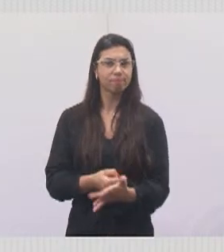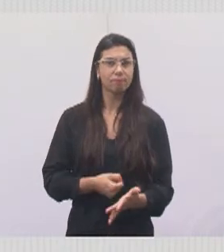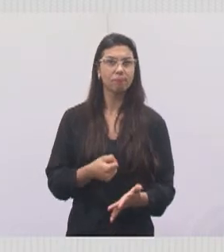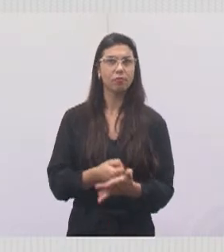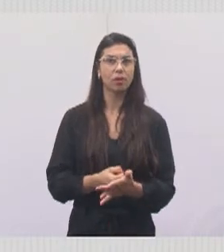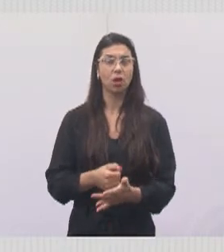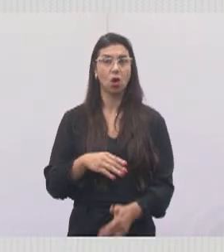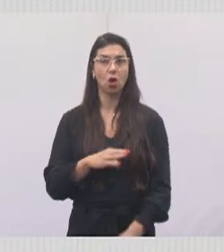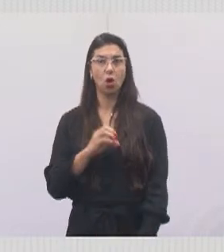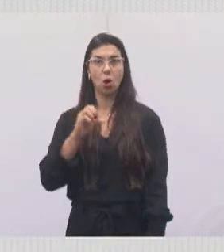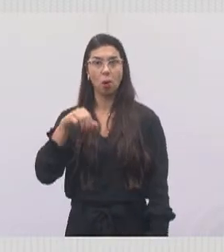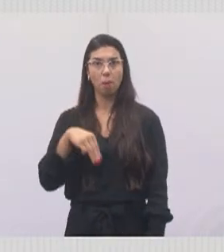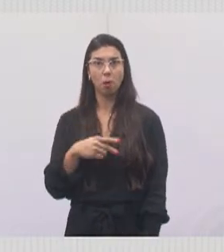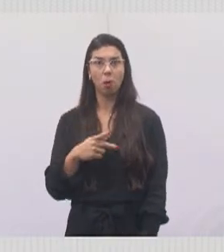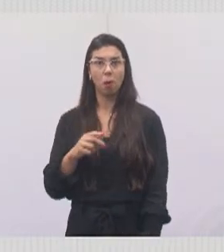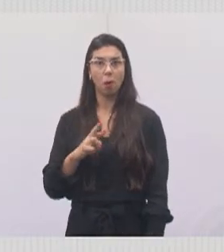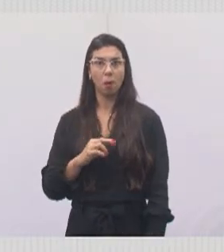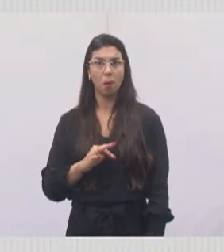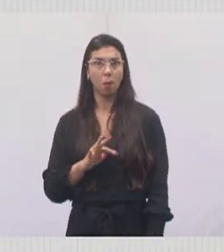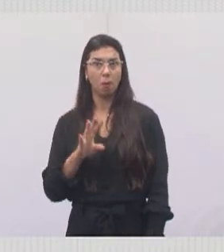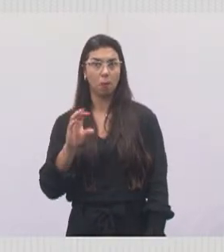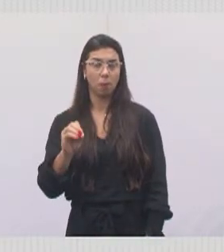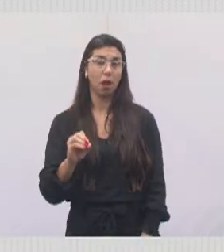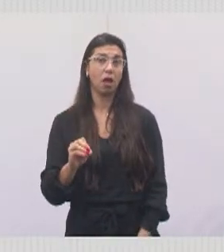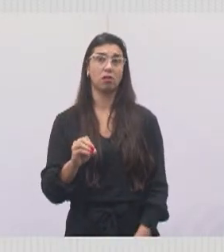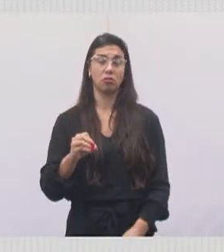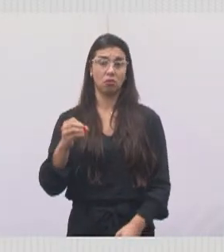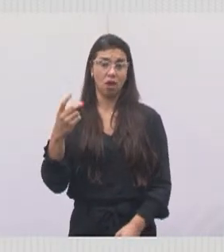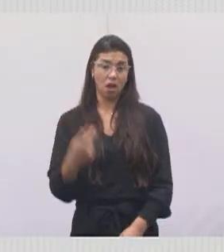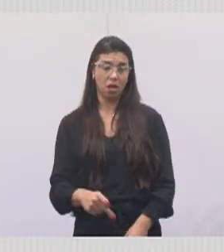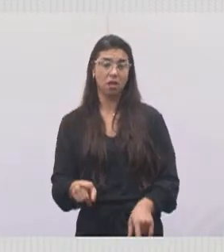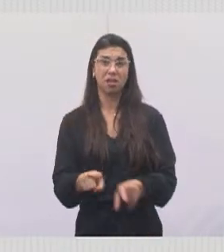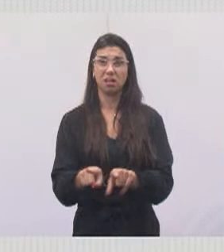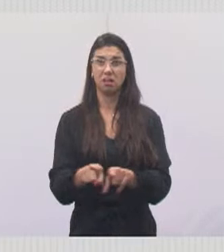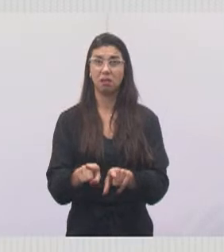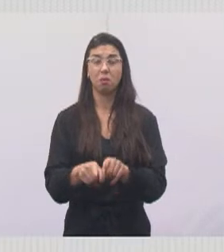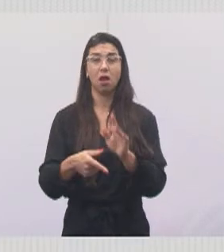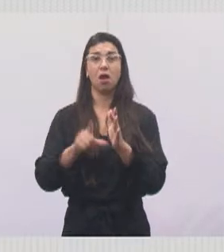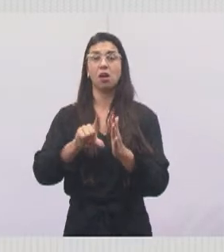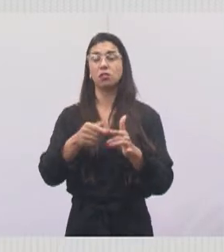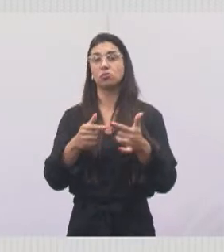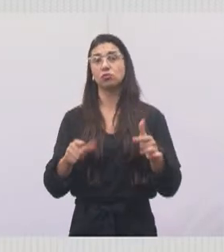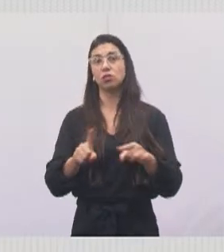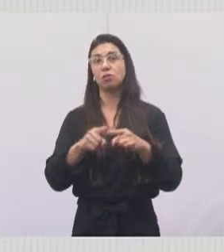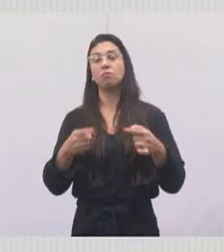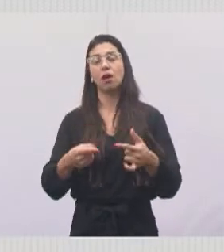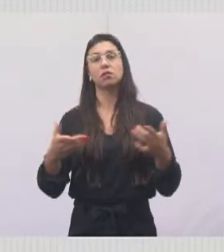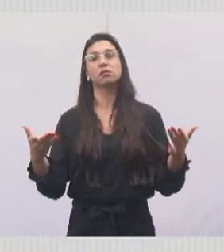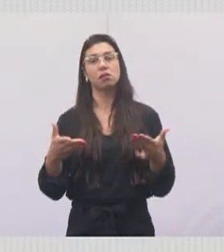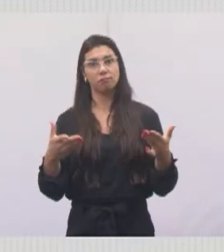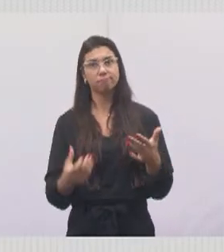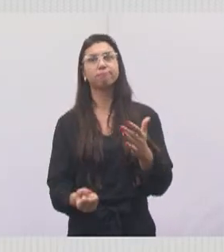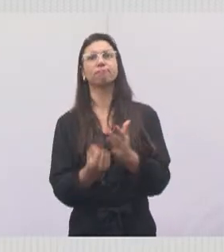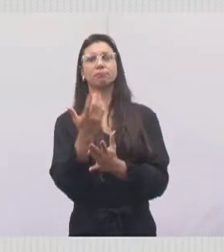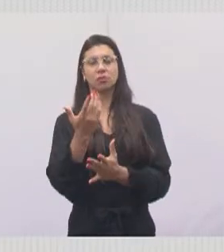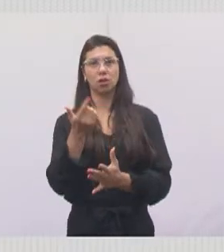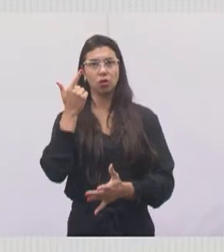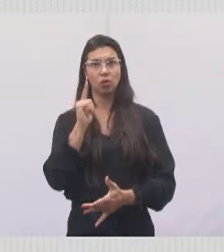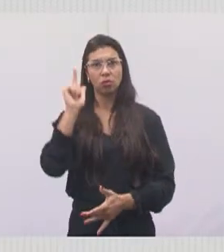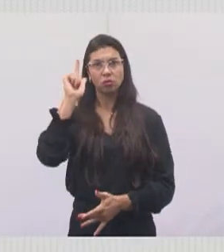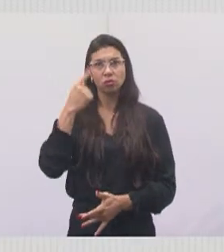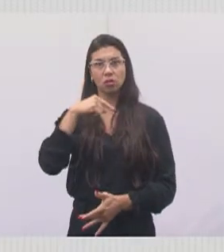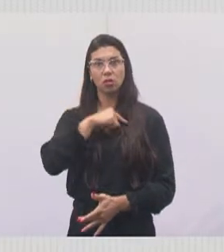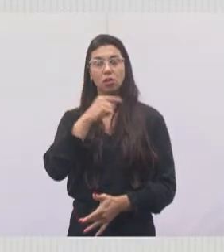Bom Prato também é a mesma coisa, não poderia vir para cá porque não tinha estudo técnico, não comportava o Bom Prato e hoje nós estamos vendo,